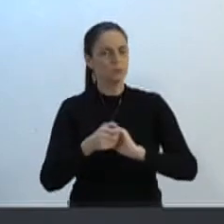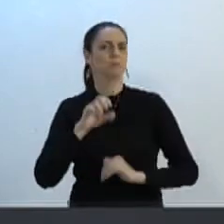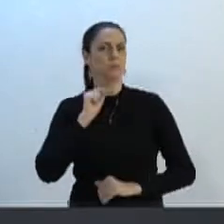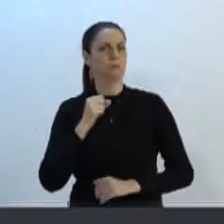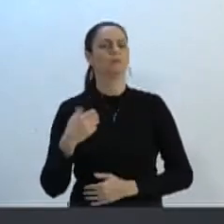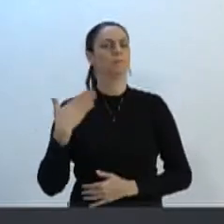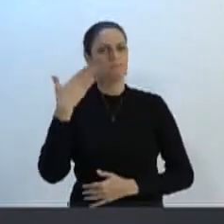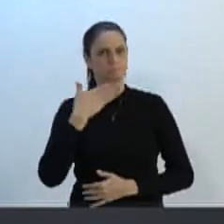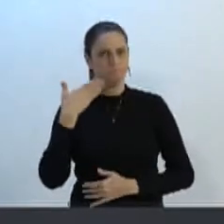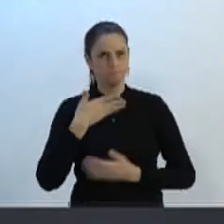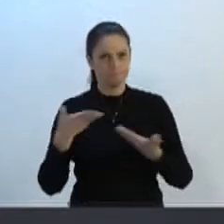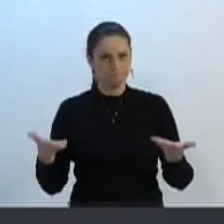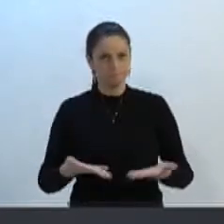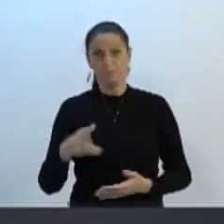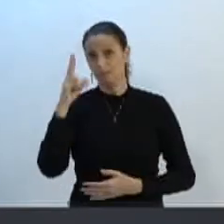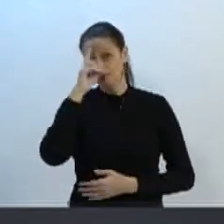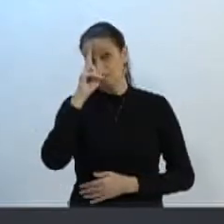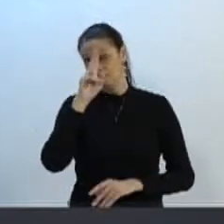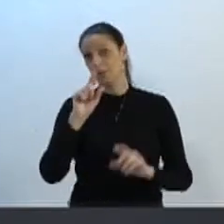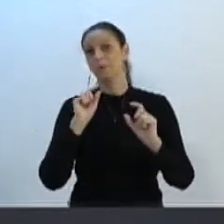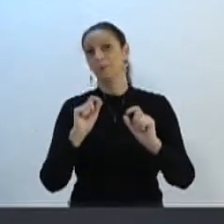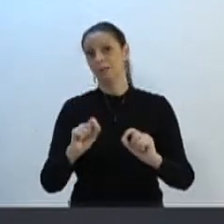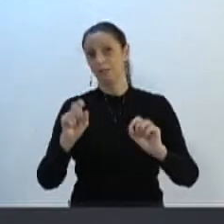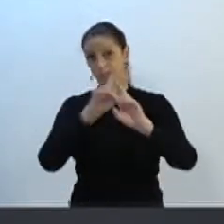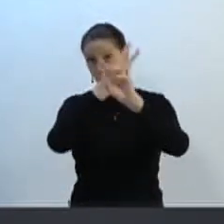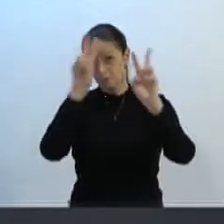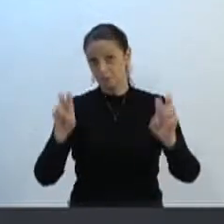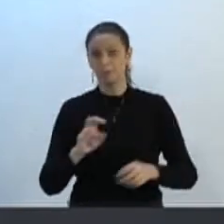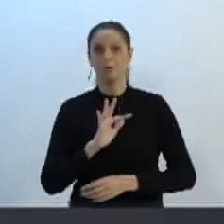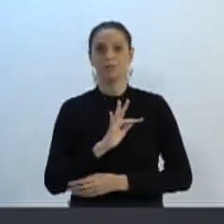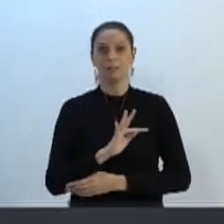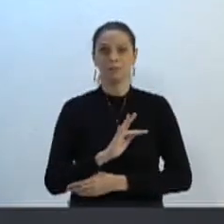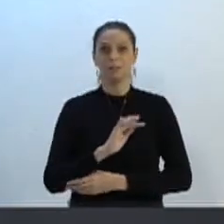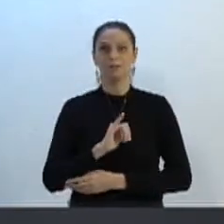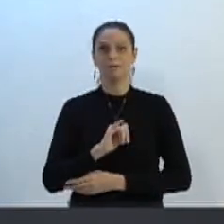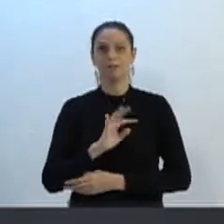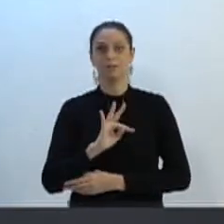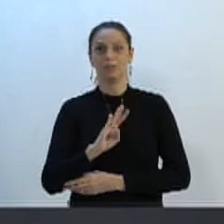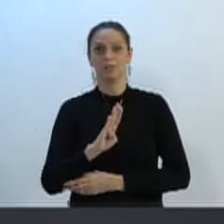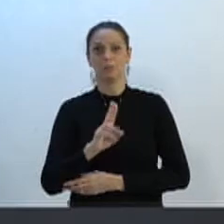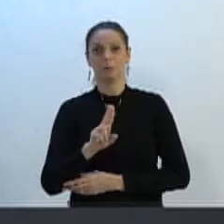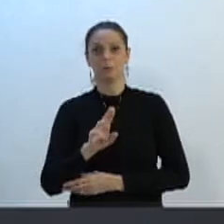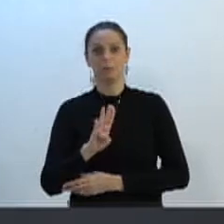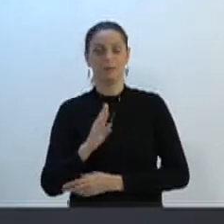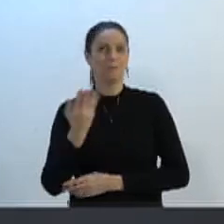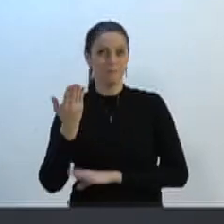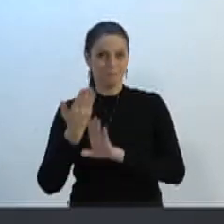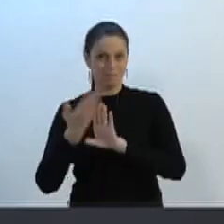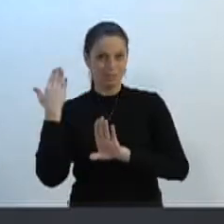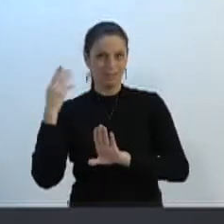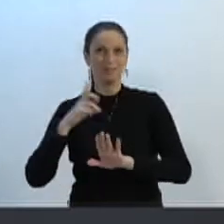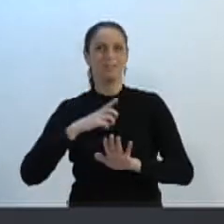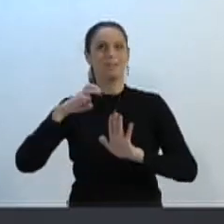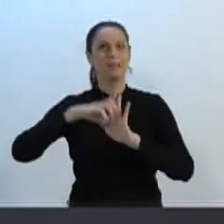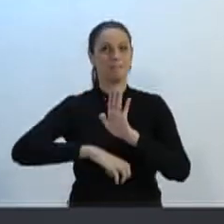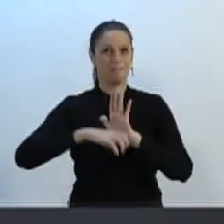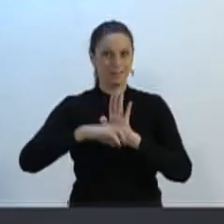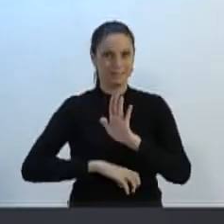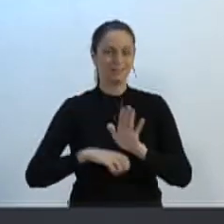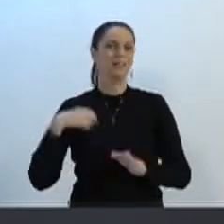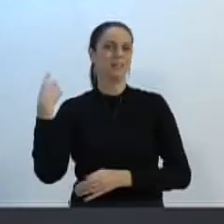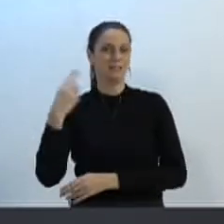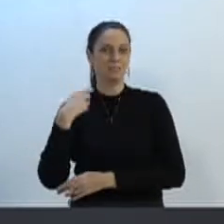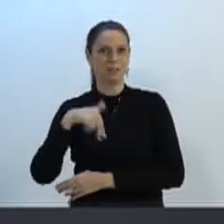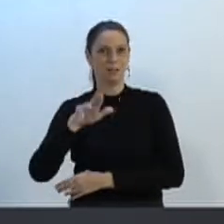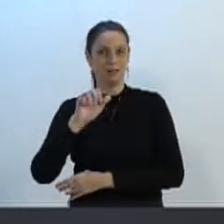pronunciamento. Lembrar aqui, com relação ao FITUB, a importância que foi a emenda impositiva, através da deputada estadual Ana Paula, é um